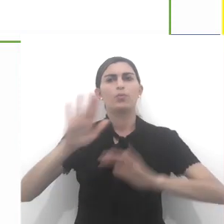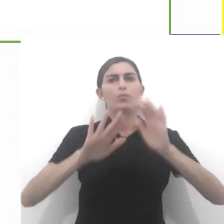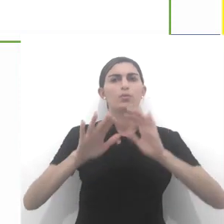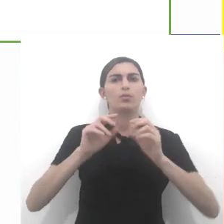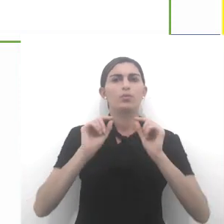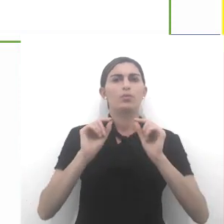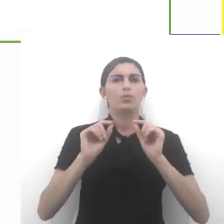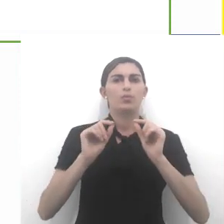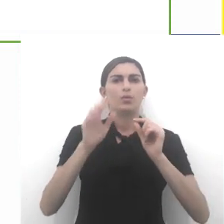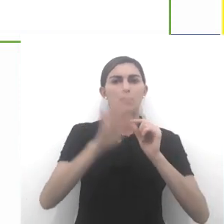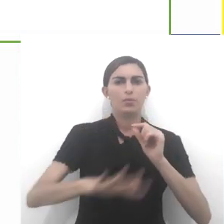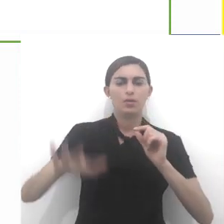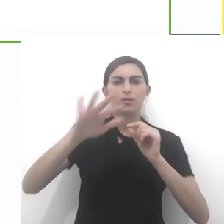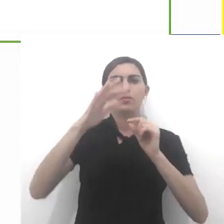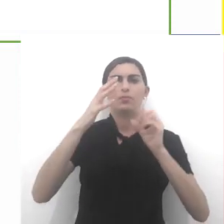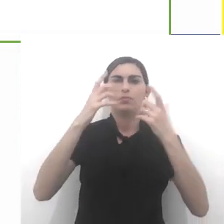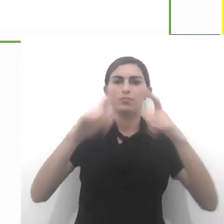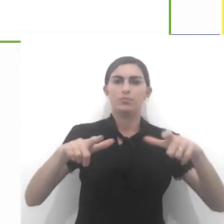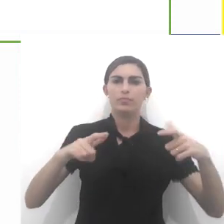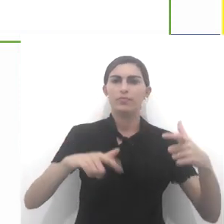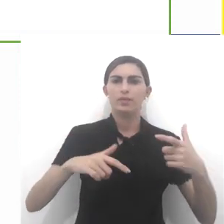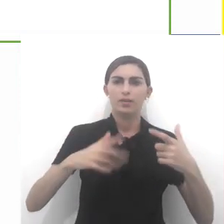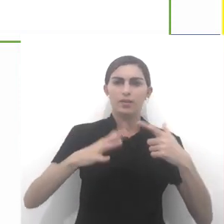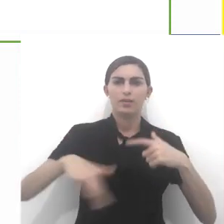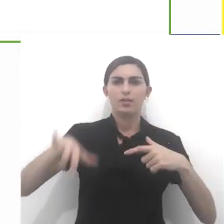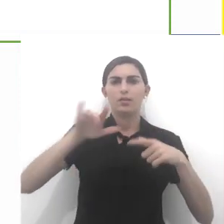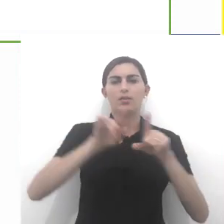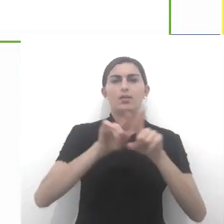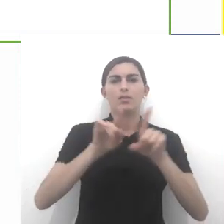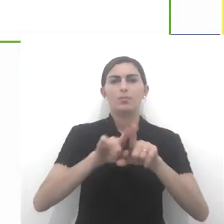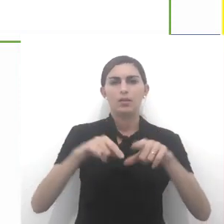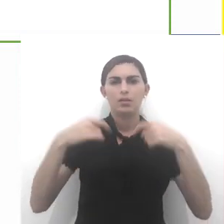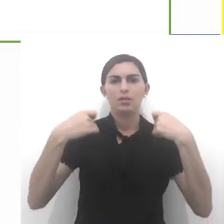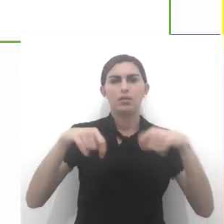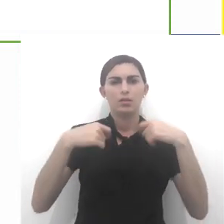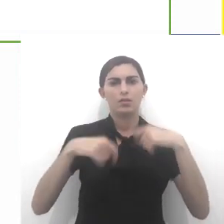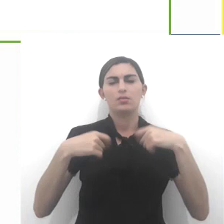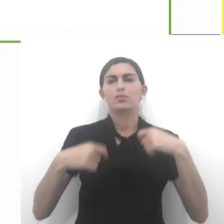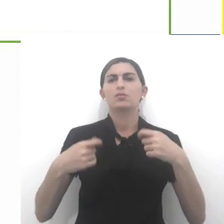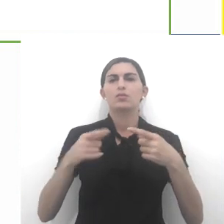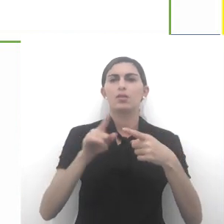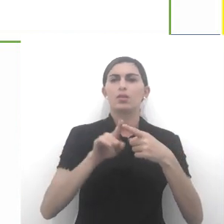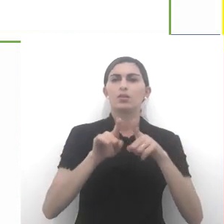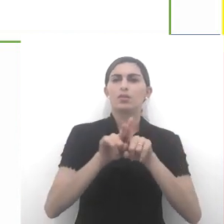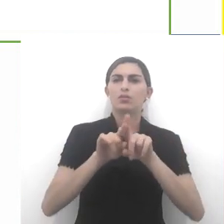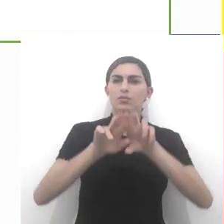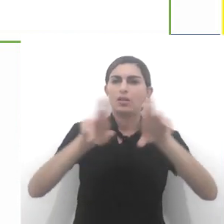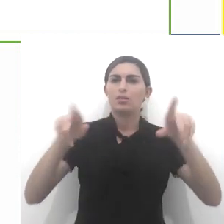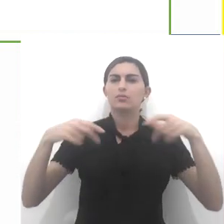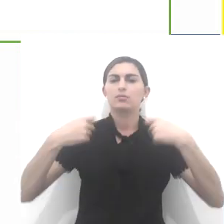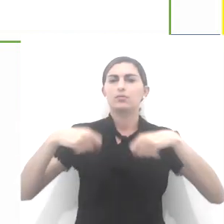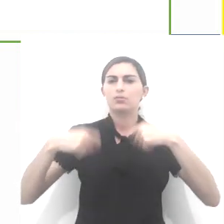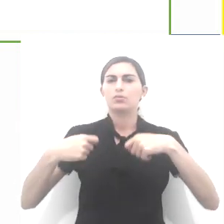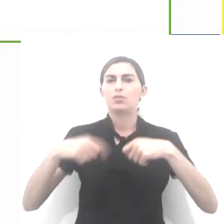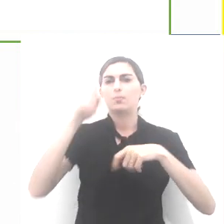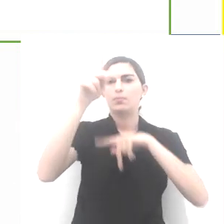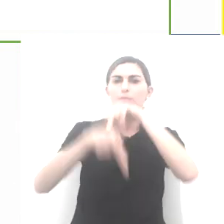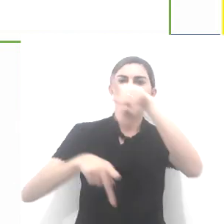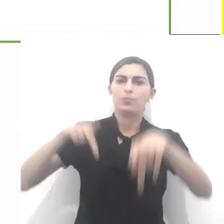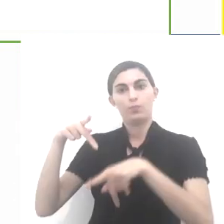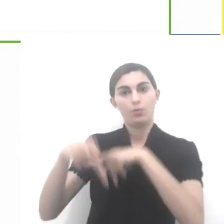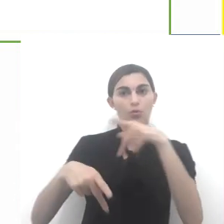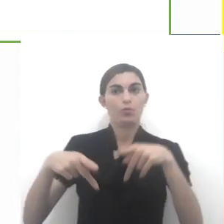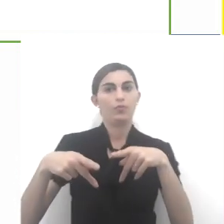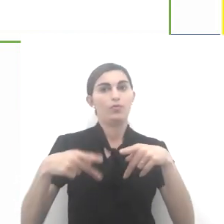cuidado com o meio ambiente, no caso, terra, água, ar, e também as necessidades do